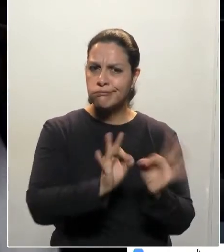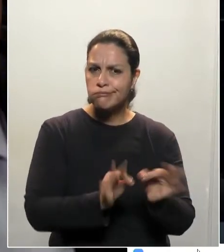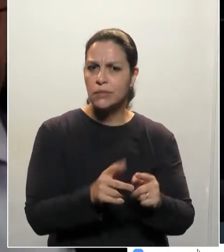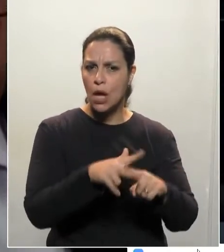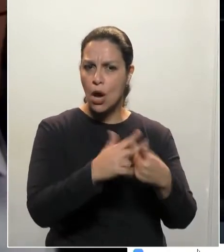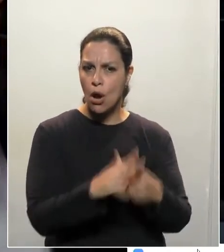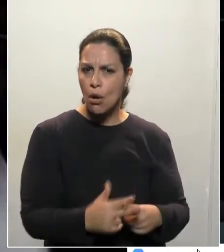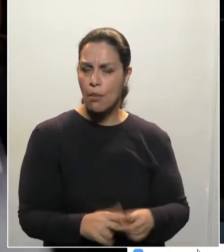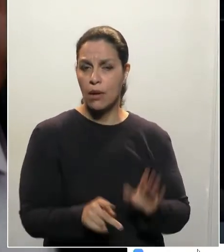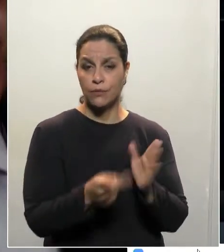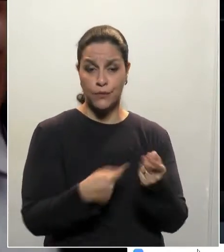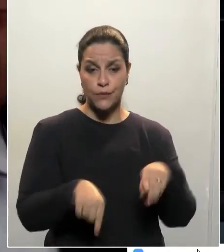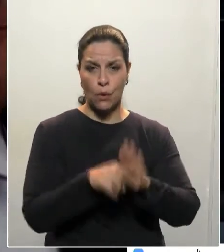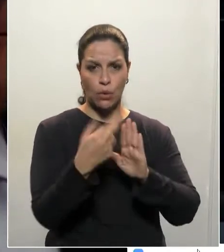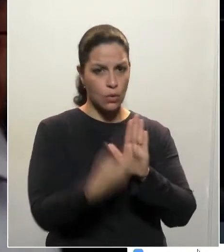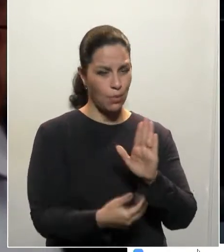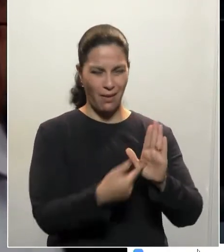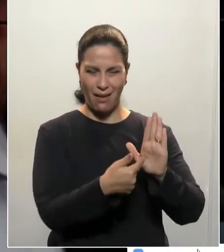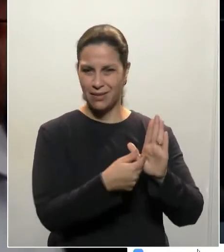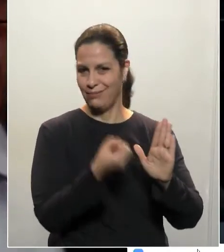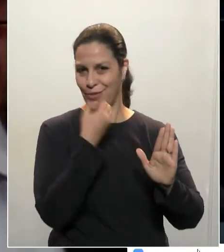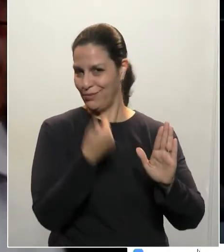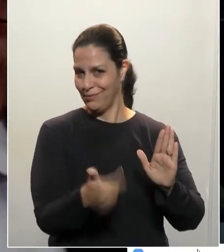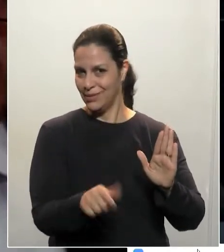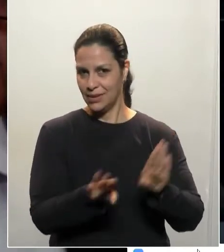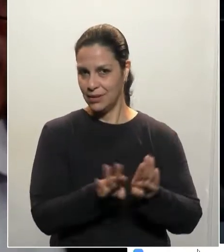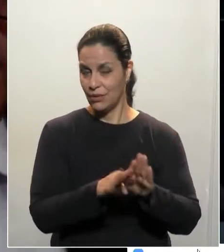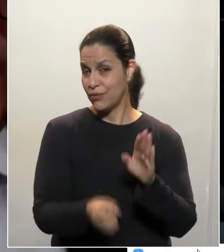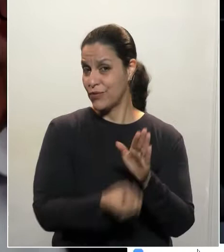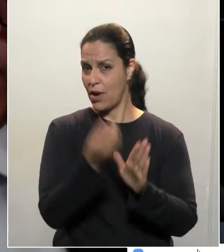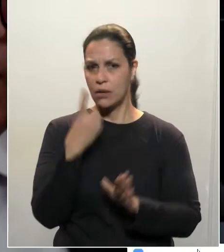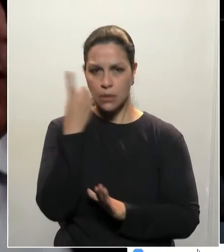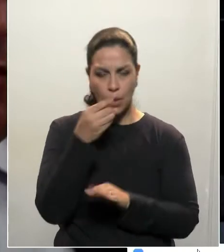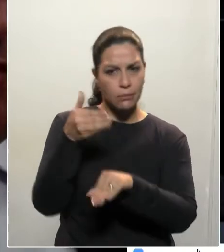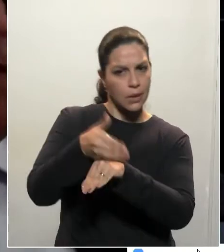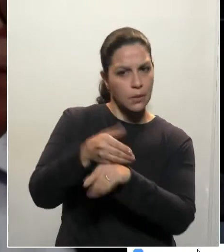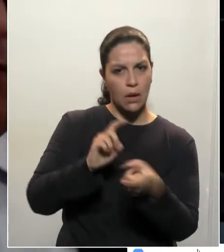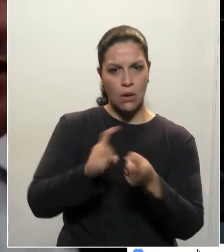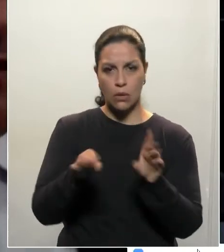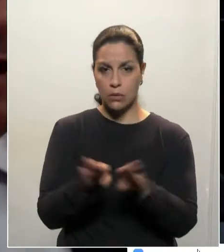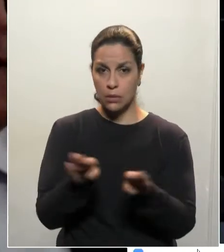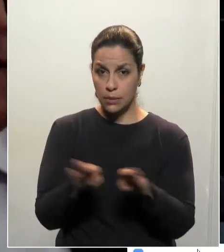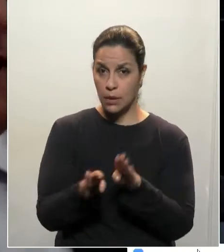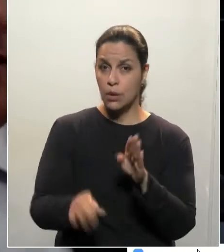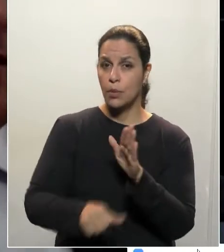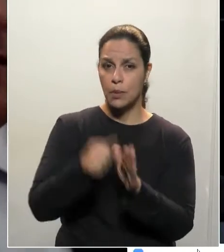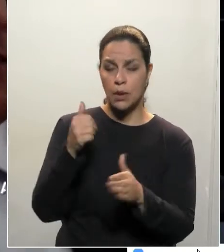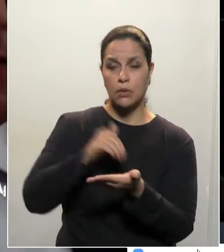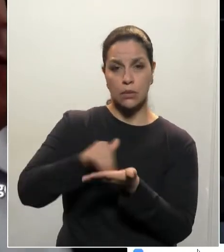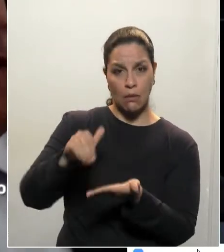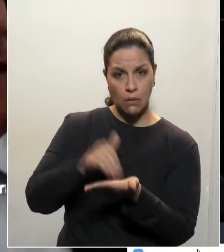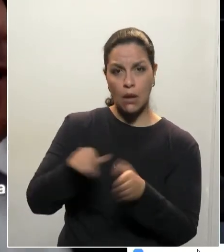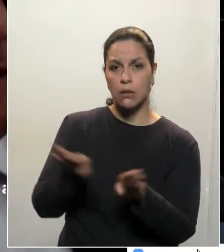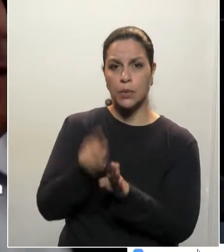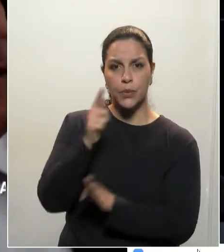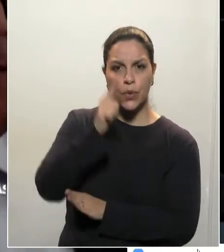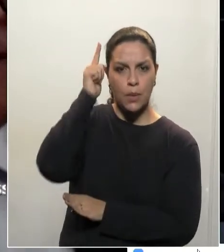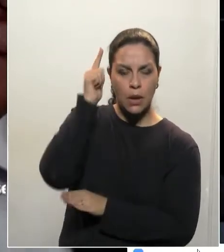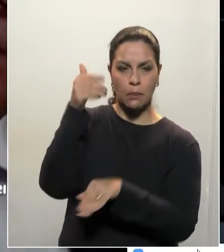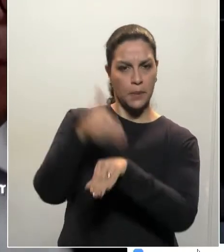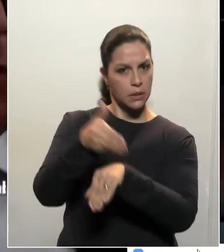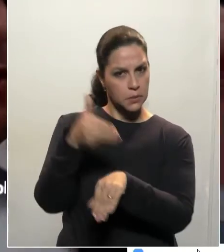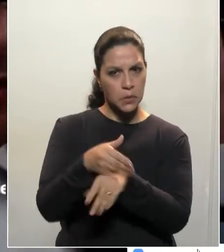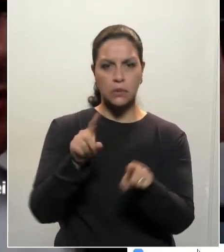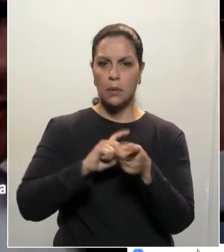o que, de fato, não ficou boa. Vários deputados participaram, o primeiro secretário da Casa, o deputado Romanelli,